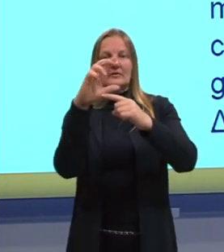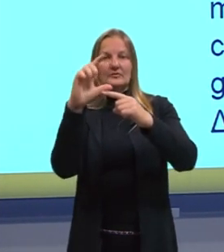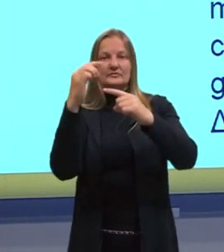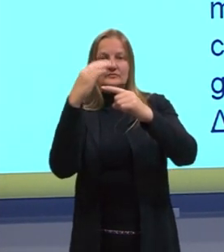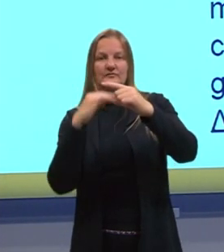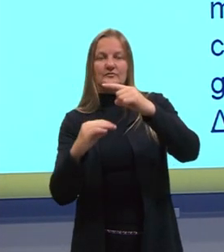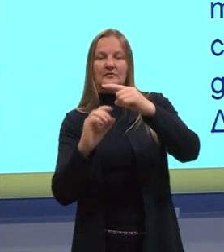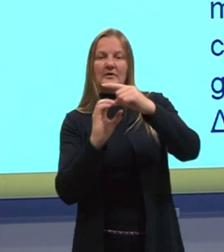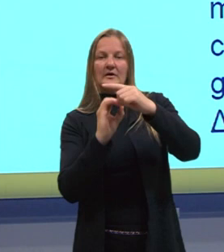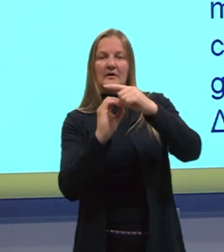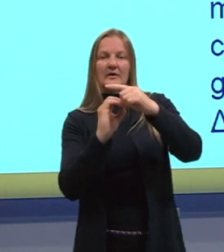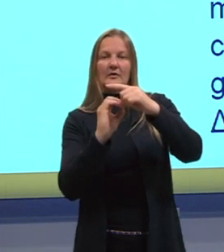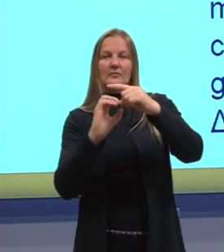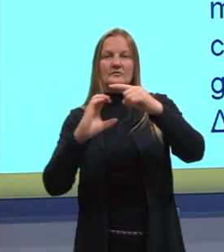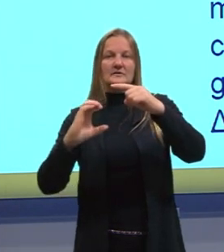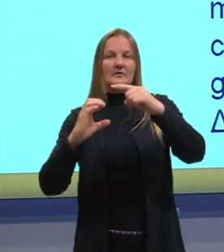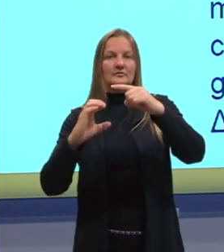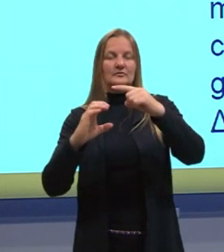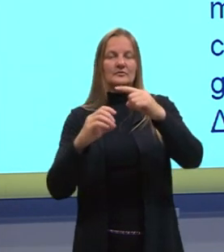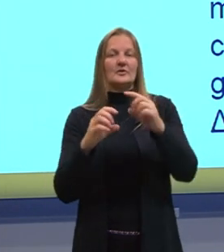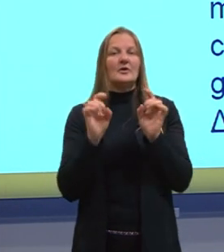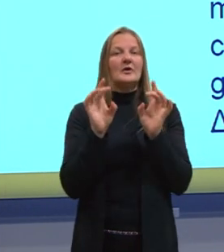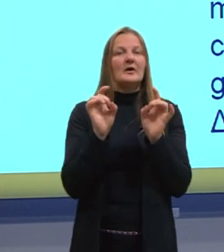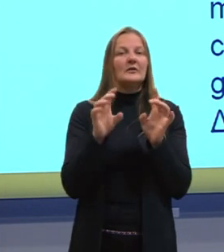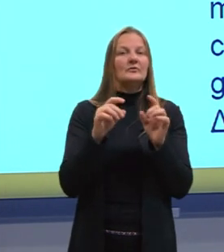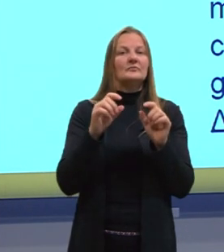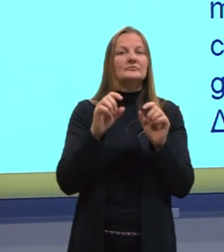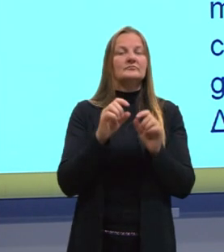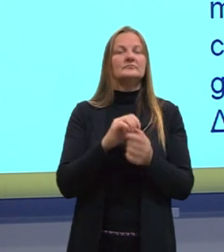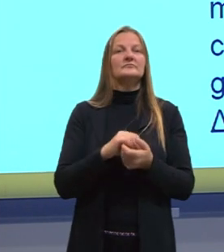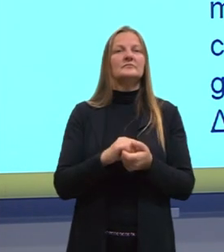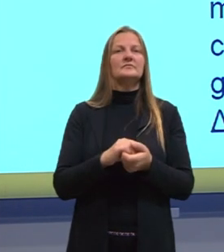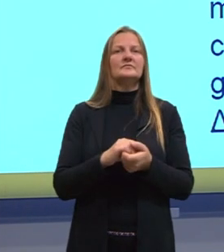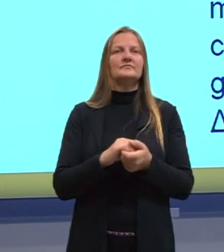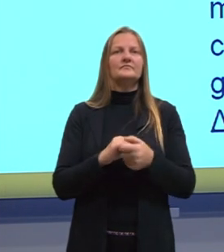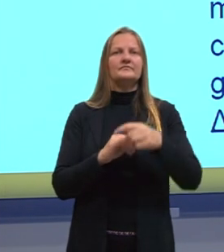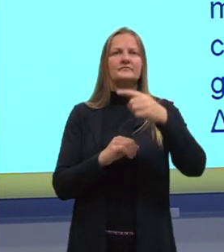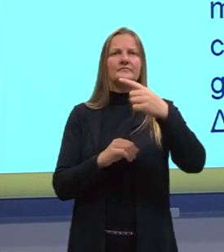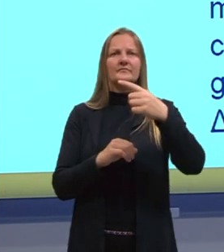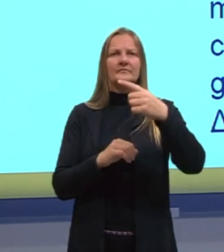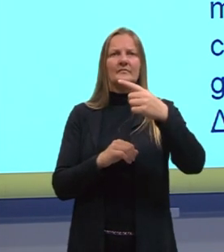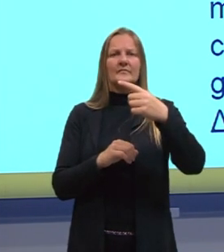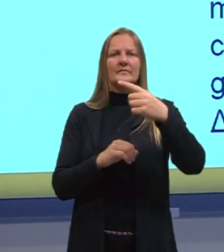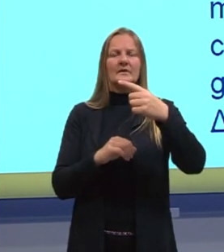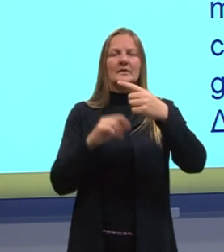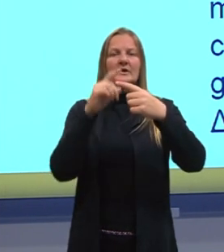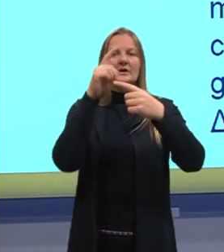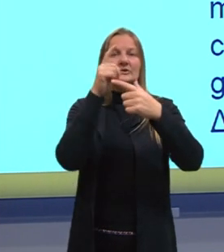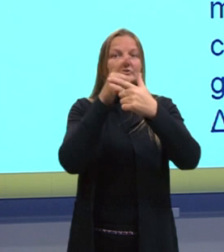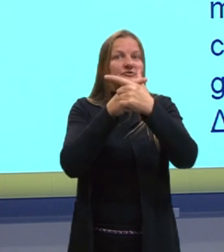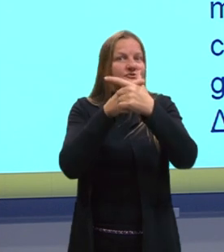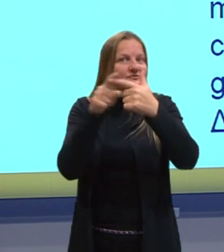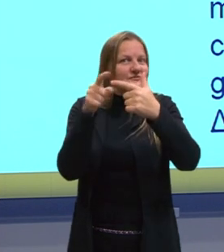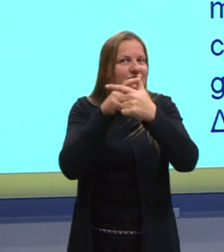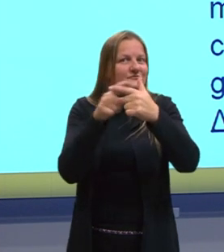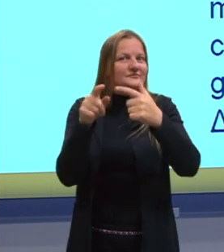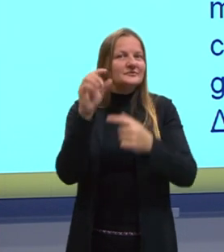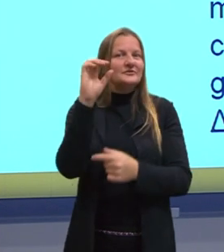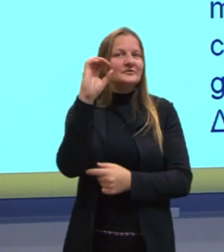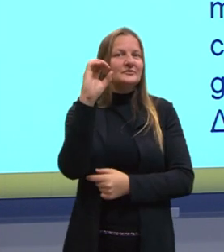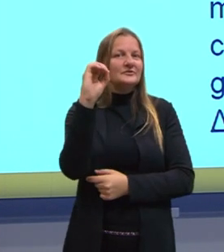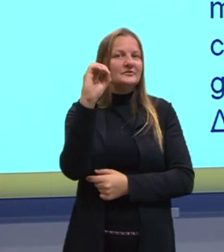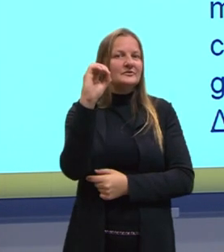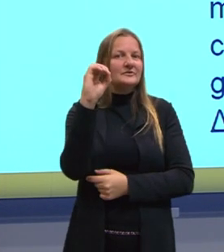E no calor específico, vejam que ela fica, então, caloria dividida por graus, por graus,